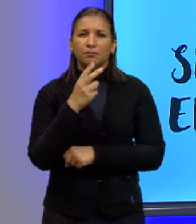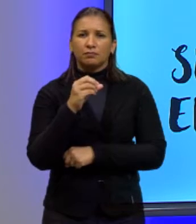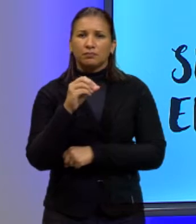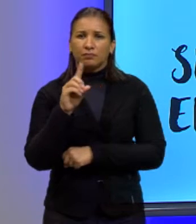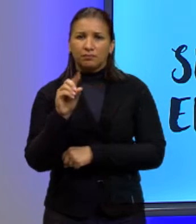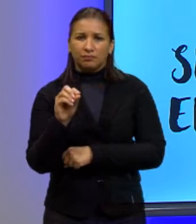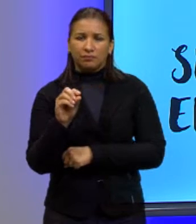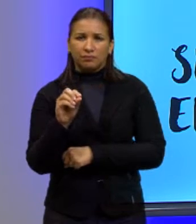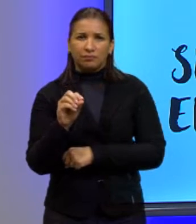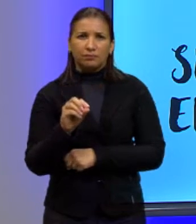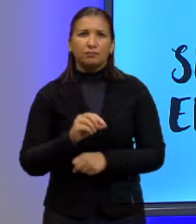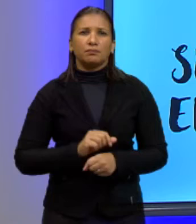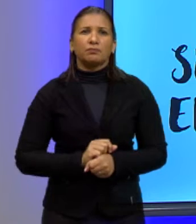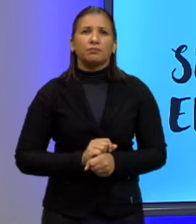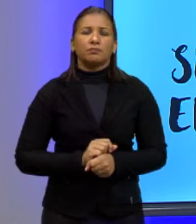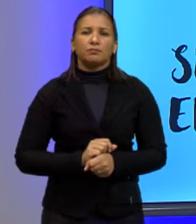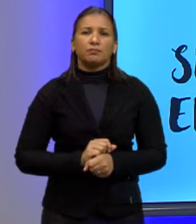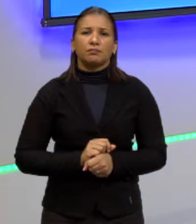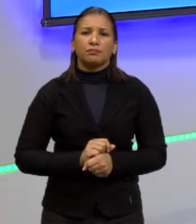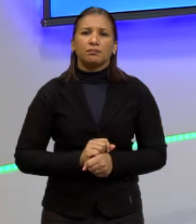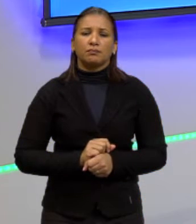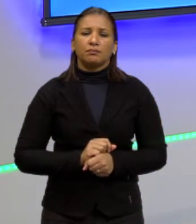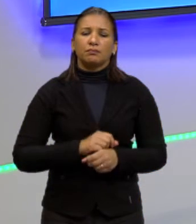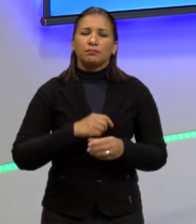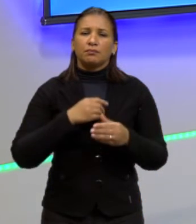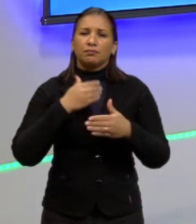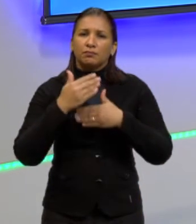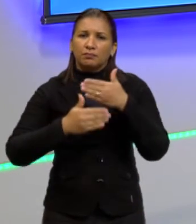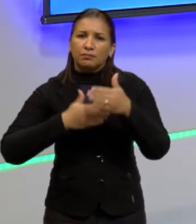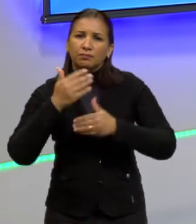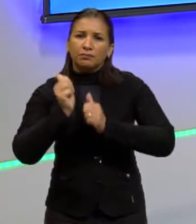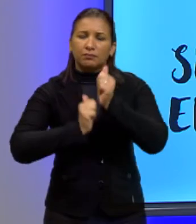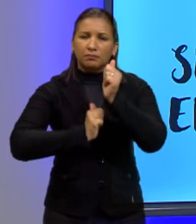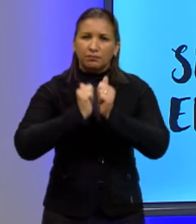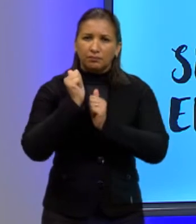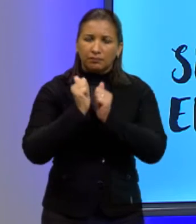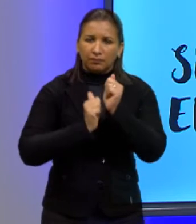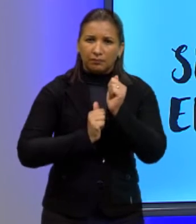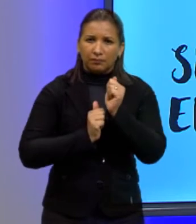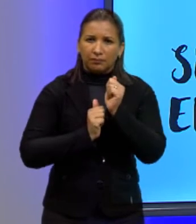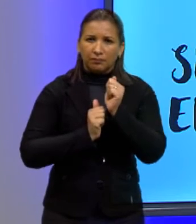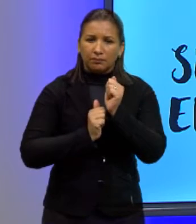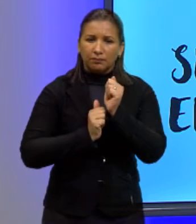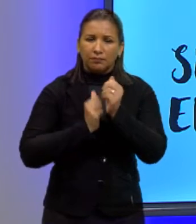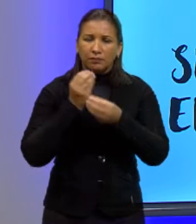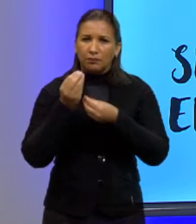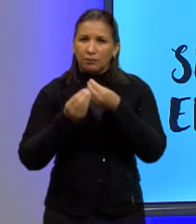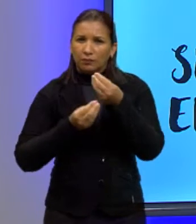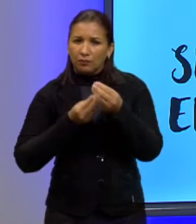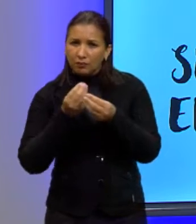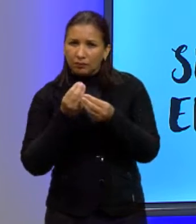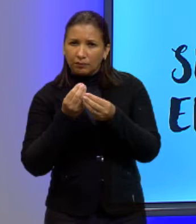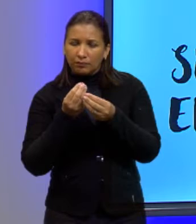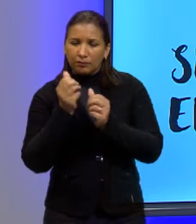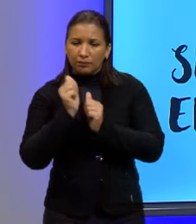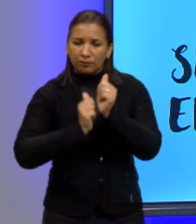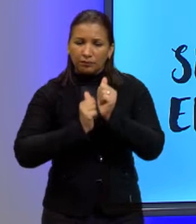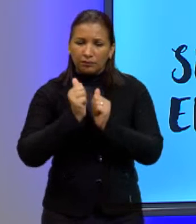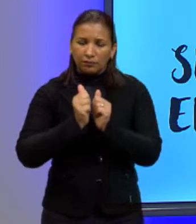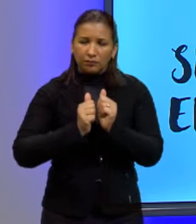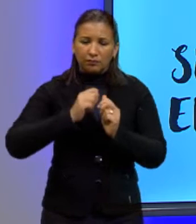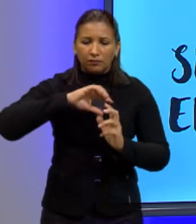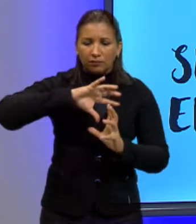que diz o seguinte. Nos processos industriais, como na indústria de cerâmica,